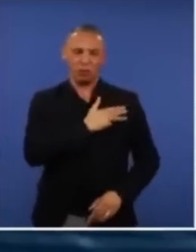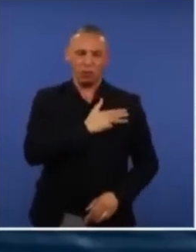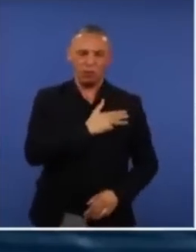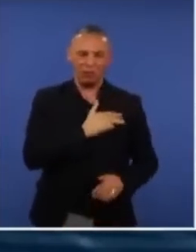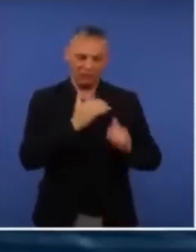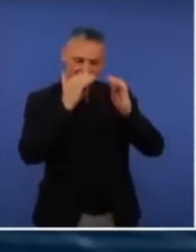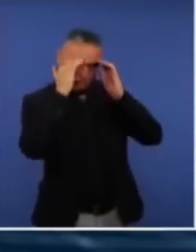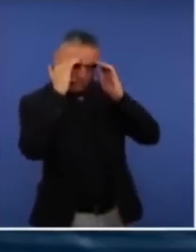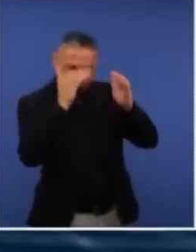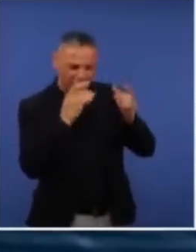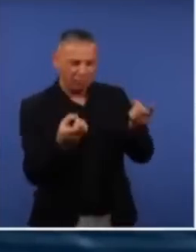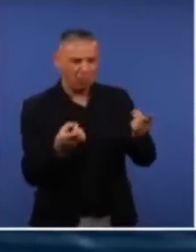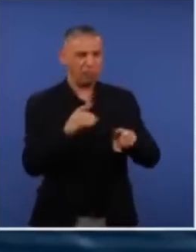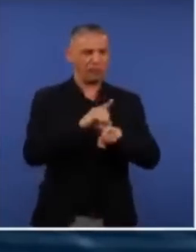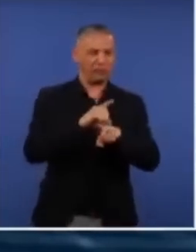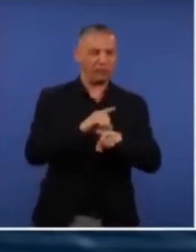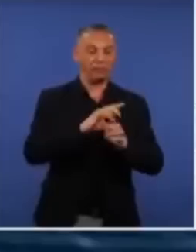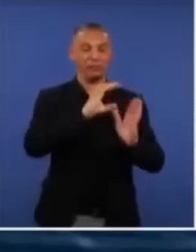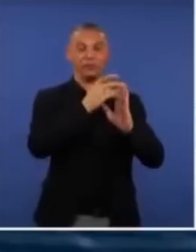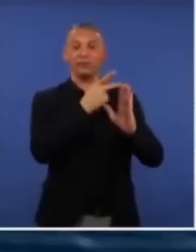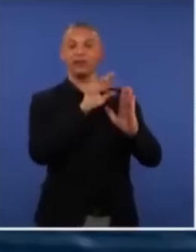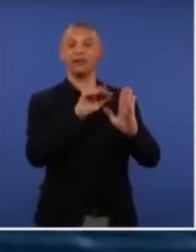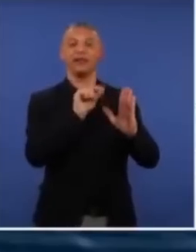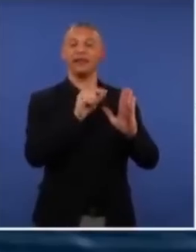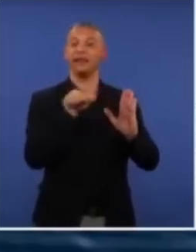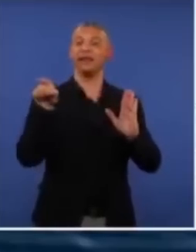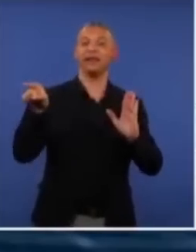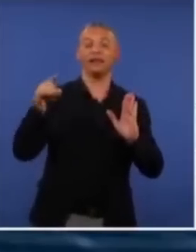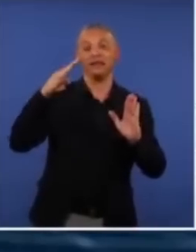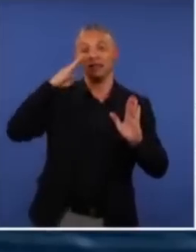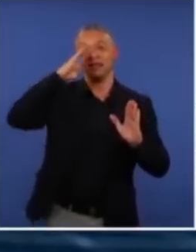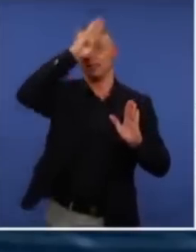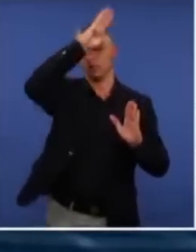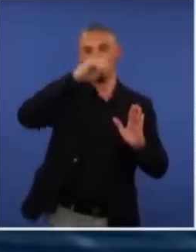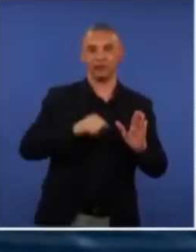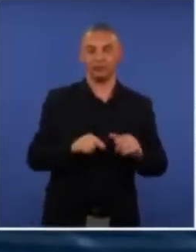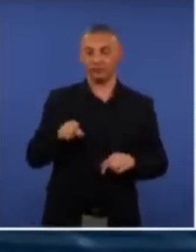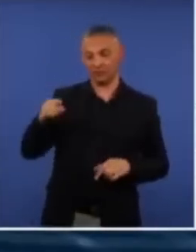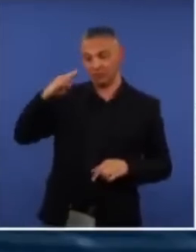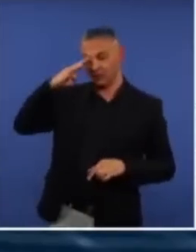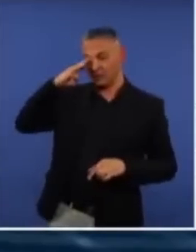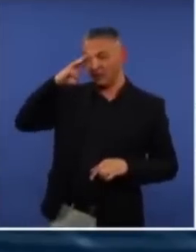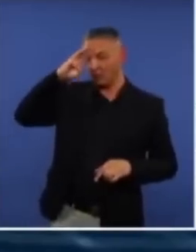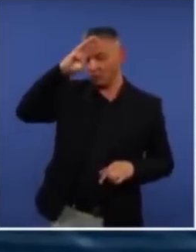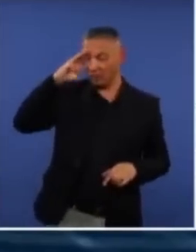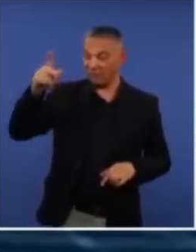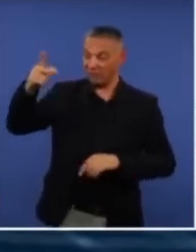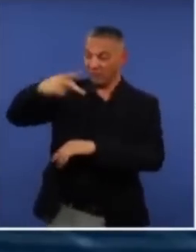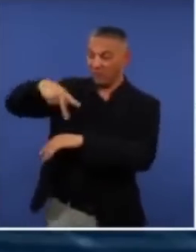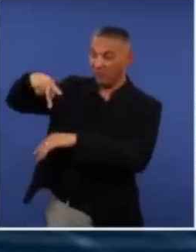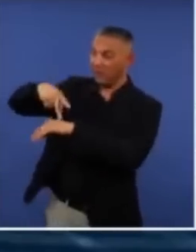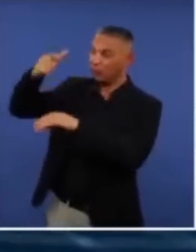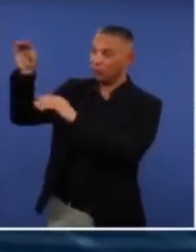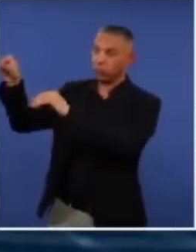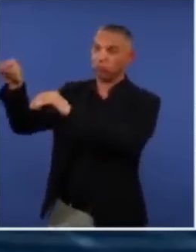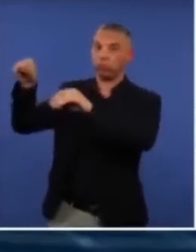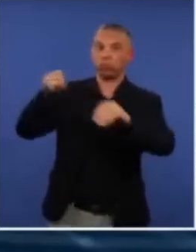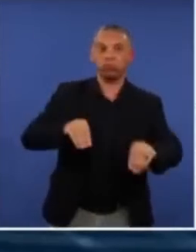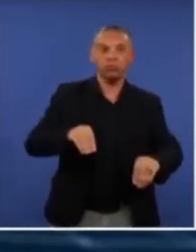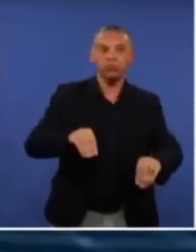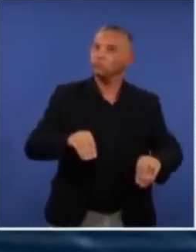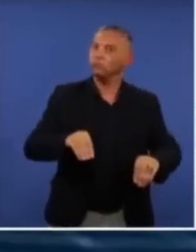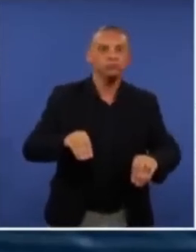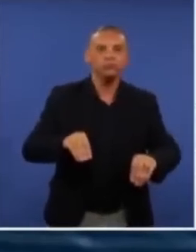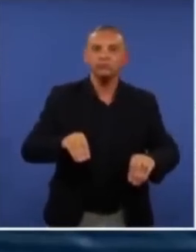do Lula e do PT. O Bolsonaro. Eu não acho que o Bolsonaro desceu de Marte com essas contradições todas. O Bolsonaro